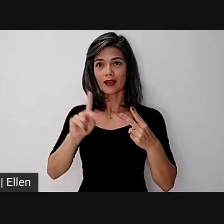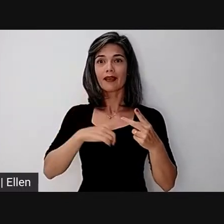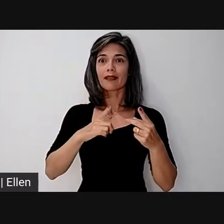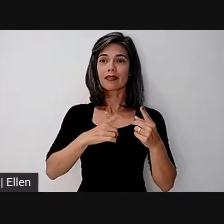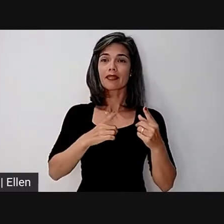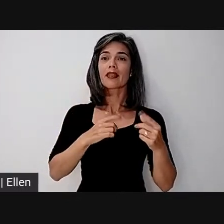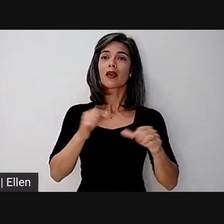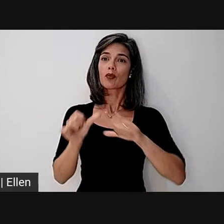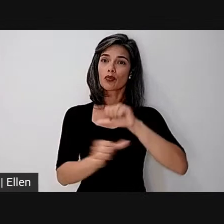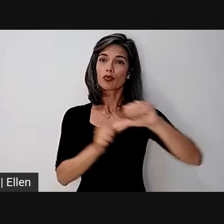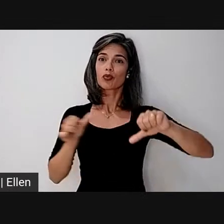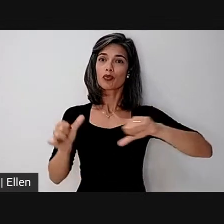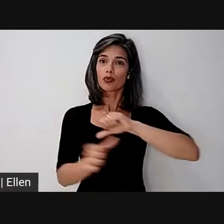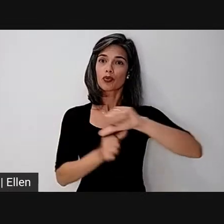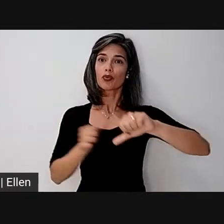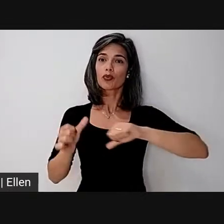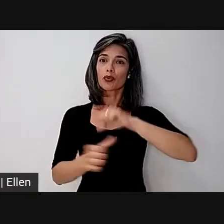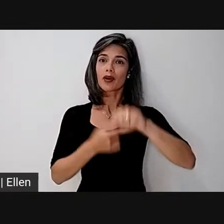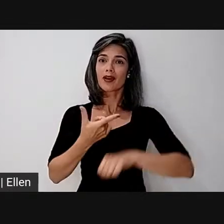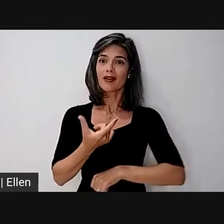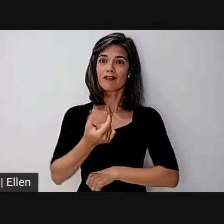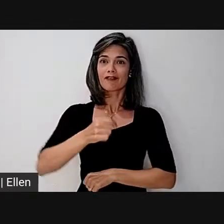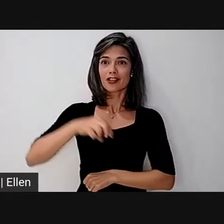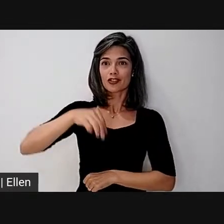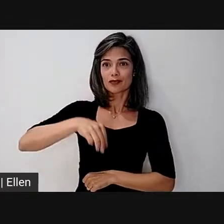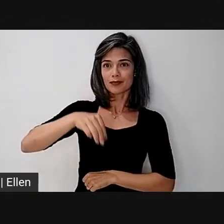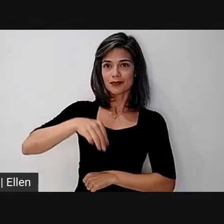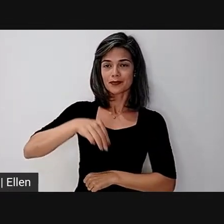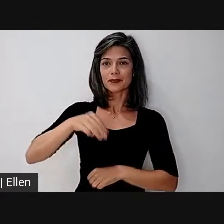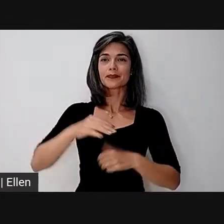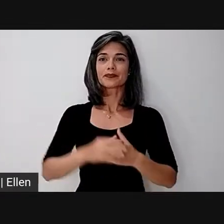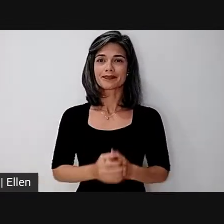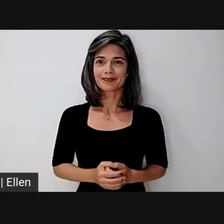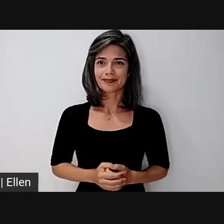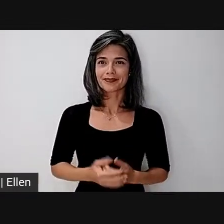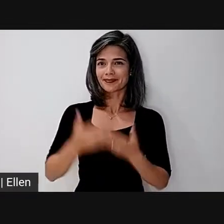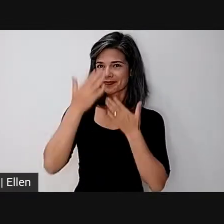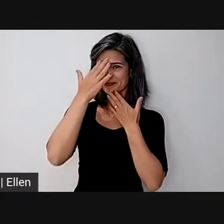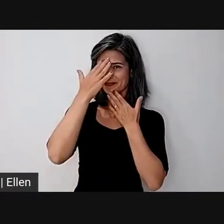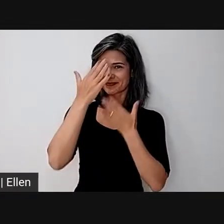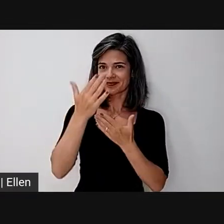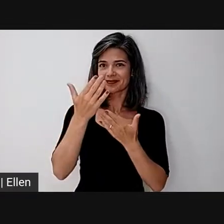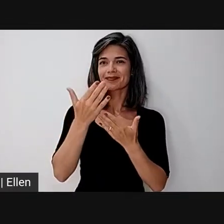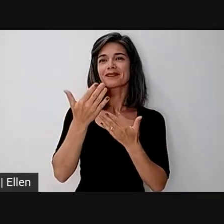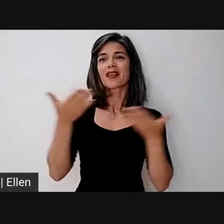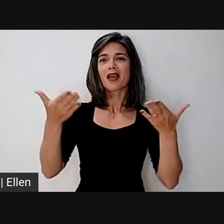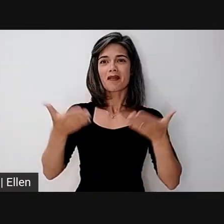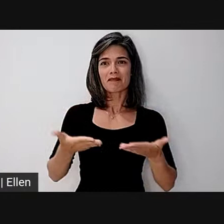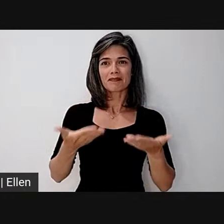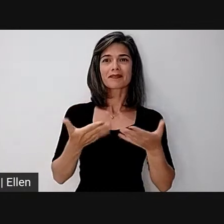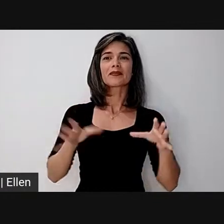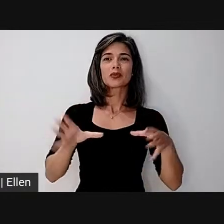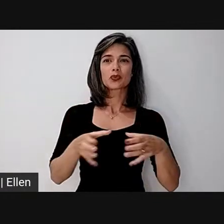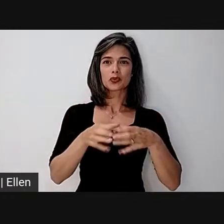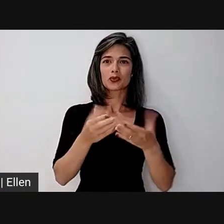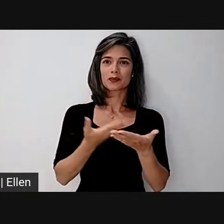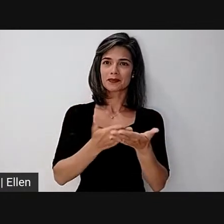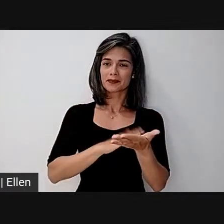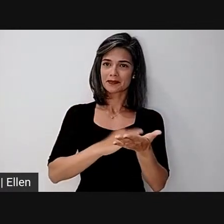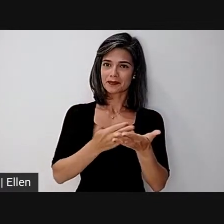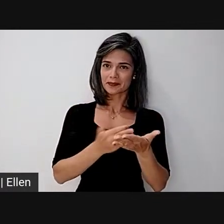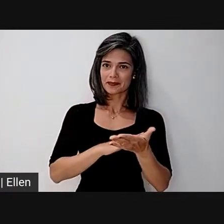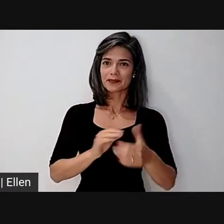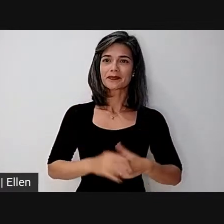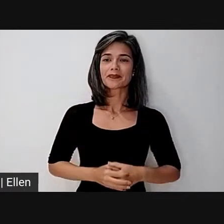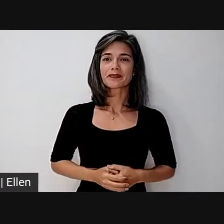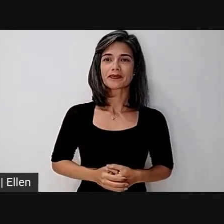tela de 20 em 20 minutos. Nós já agradecemos a participação das nossas intérpretes. Bom, hoje